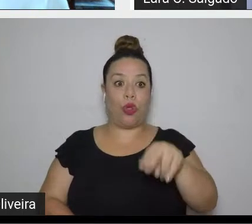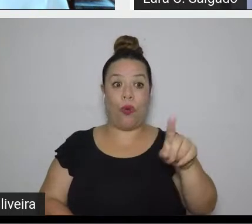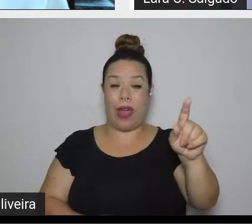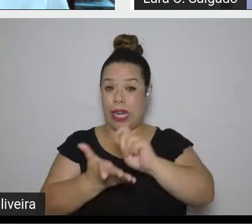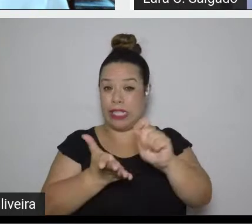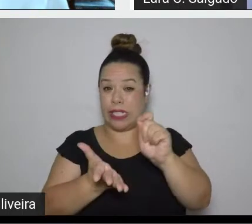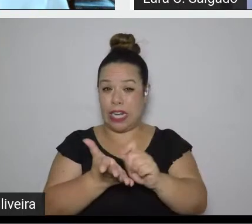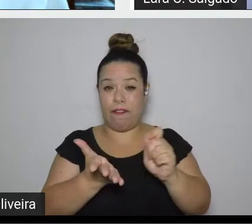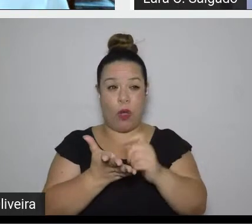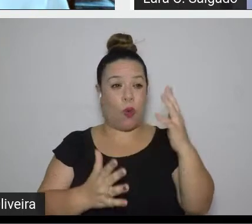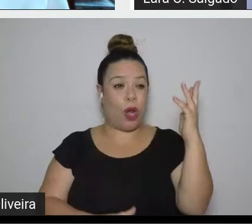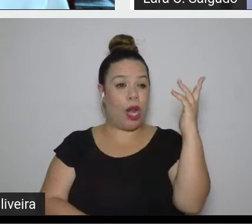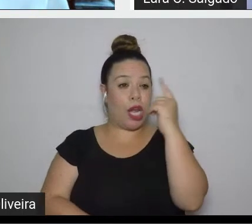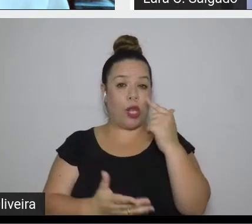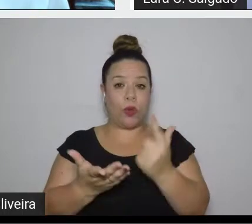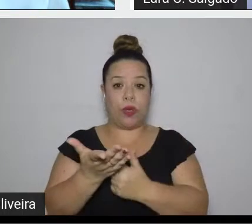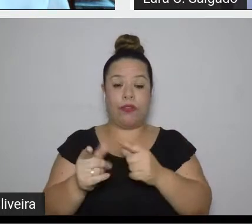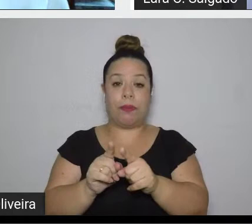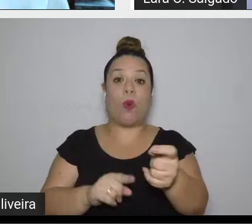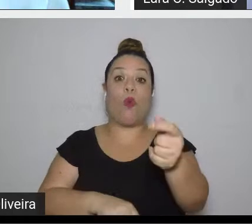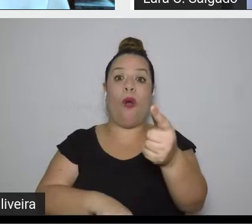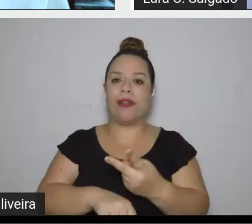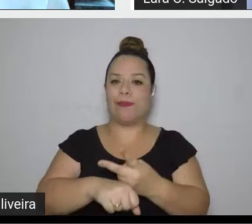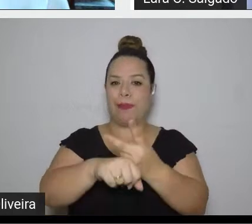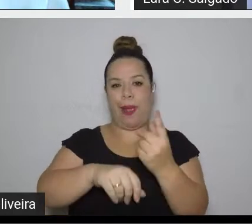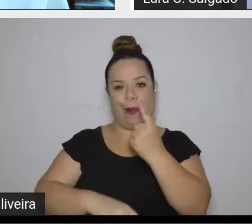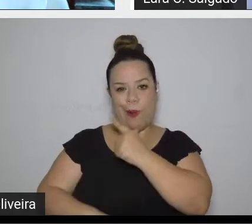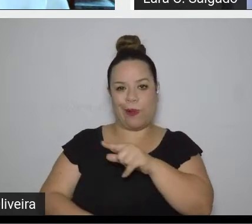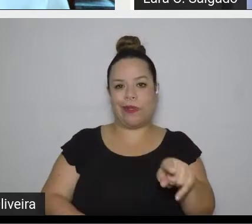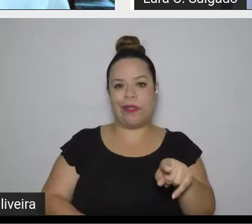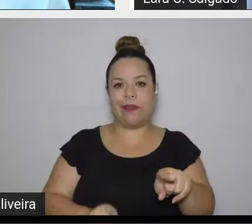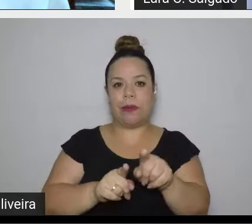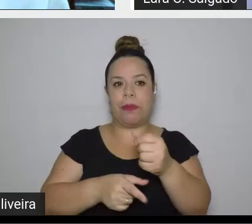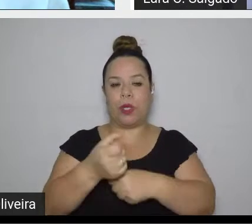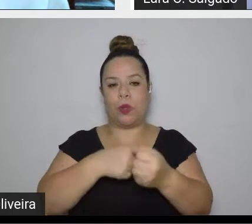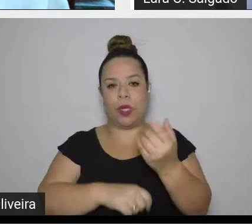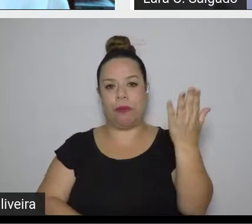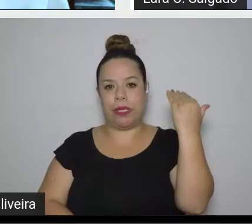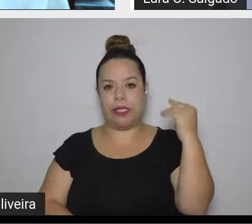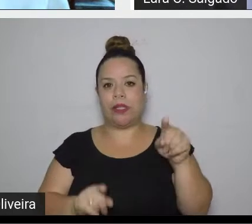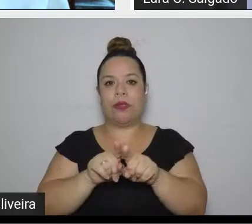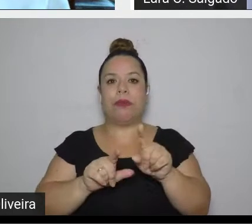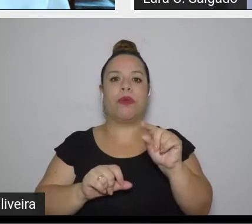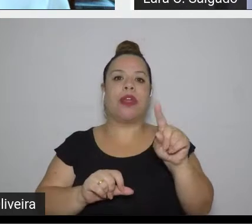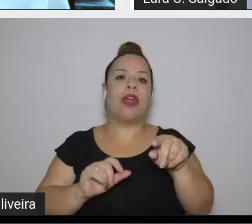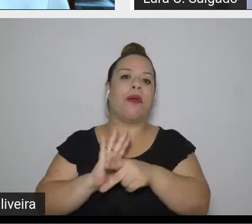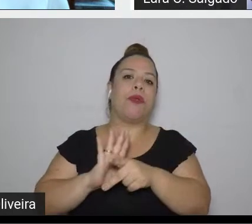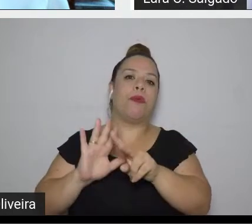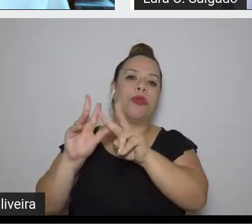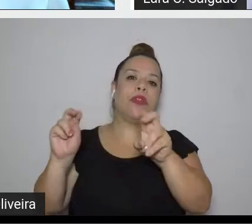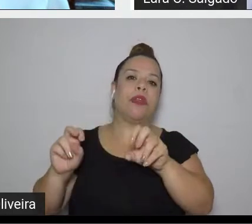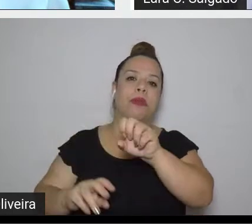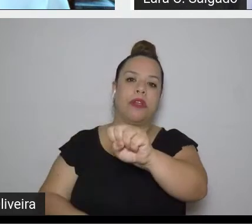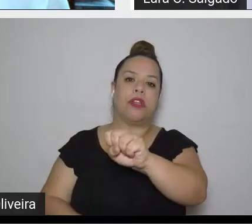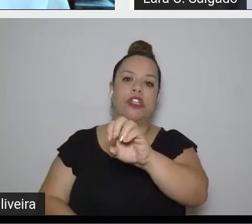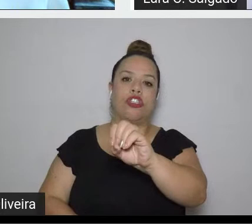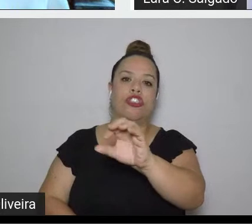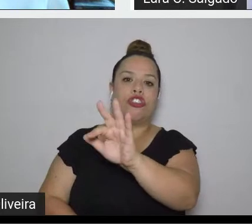ganhou o prêmio Boncourt do ano passado que se chama Sof, que é Sede,